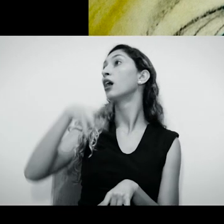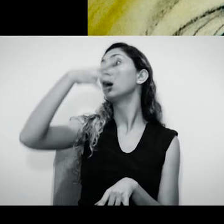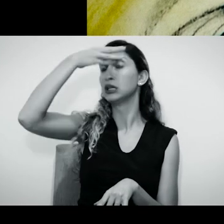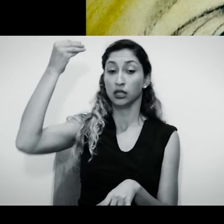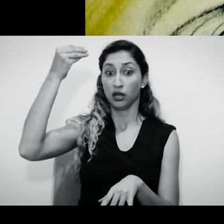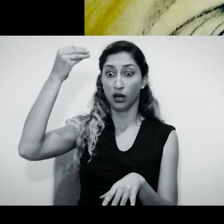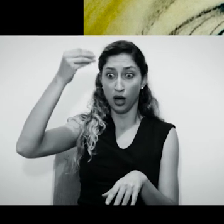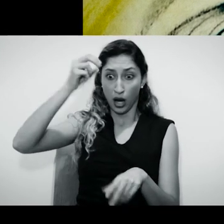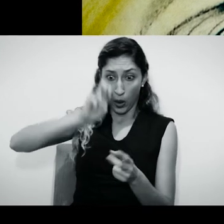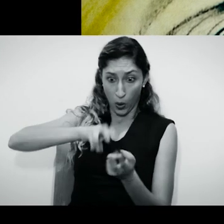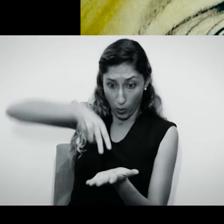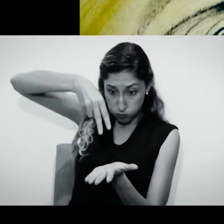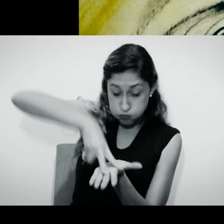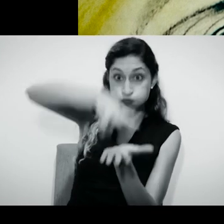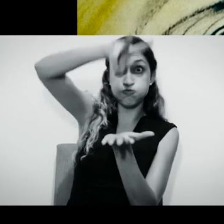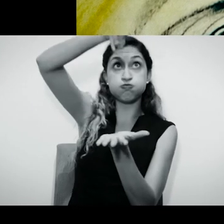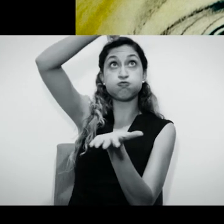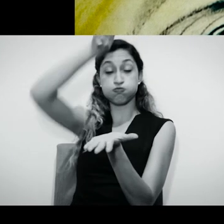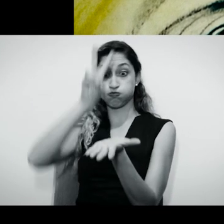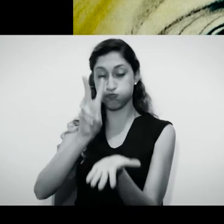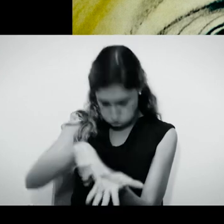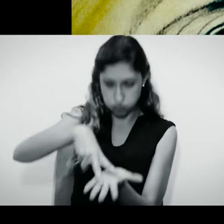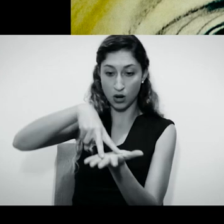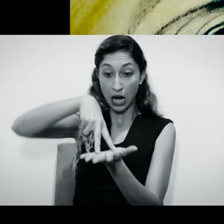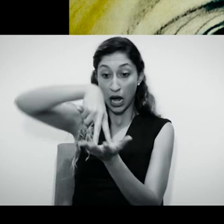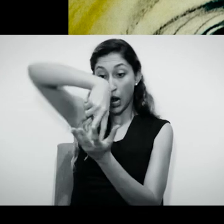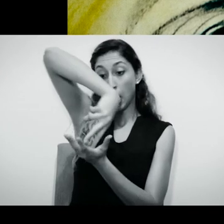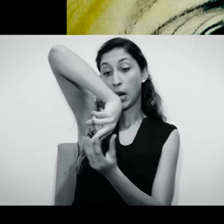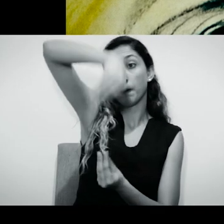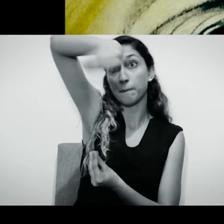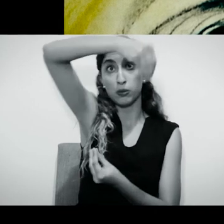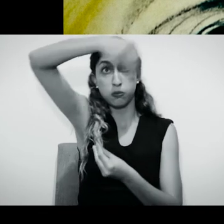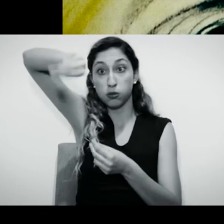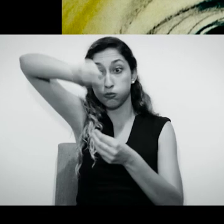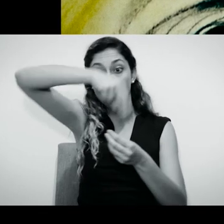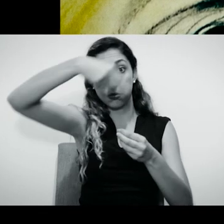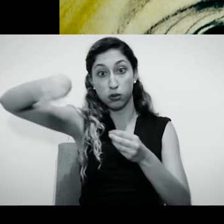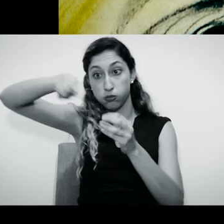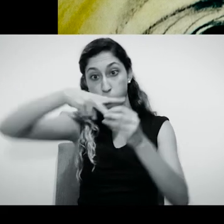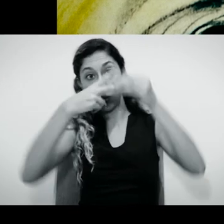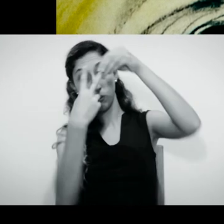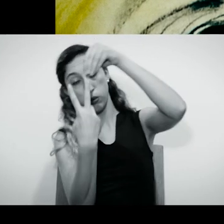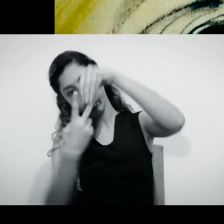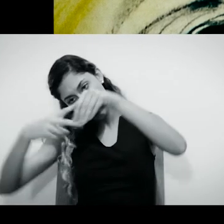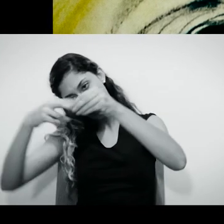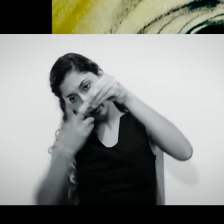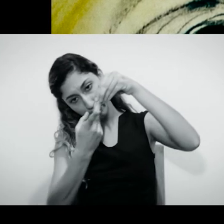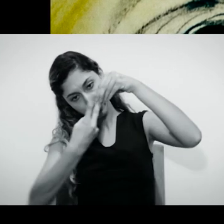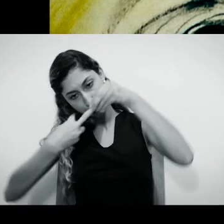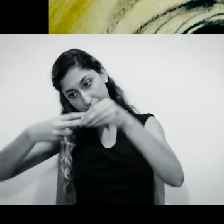Esqueceu, pisou errado, tropeçou, escorregou. No sino mal agarrado, o padre está